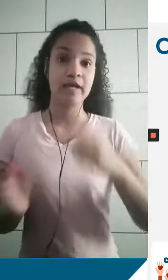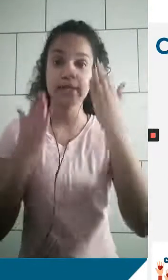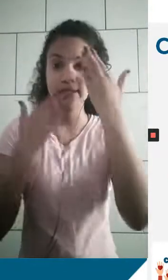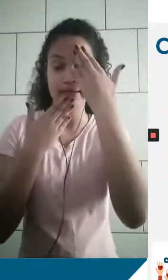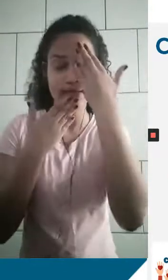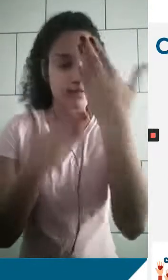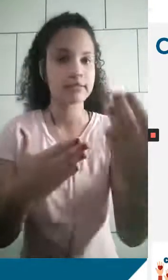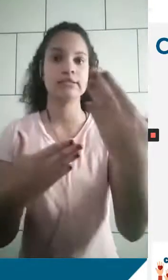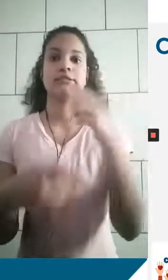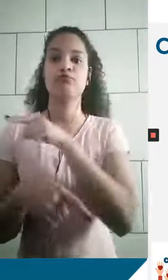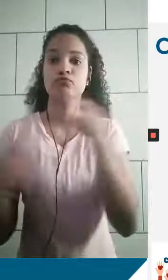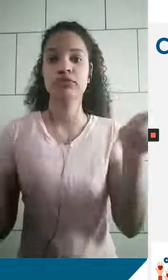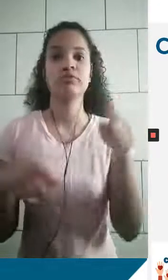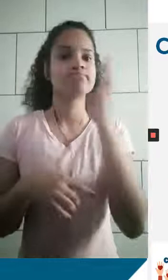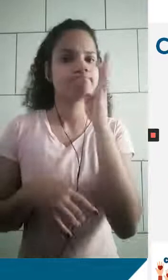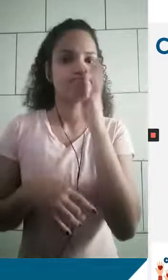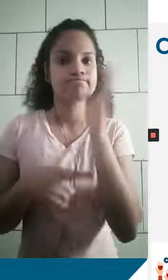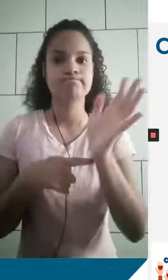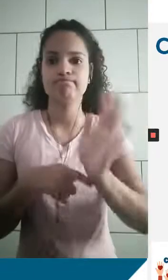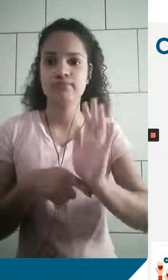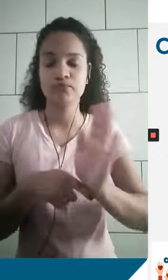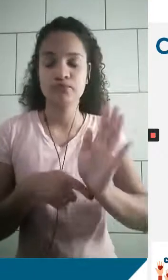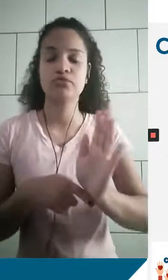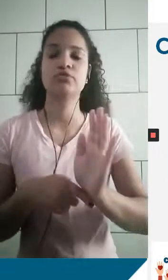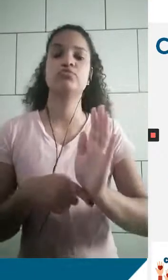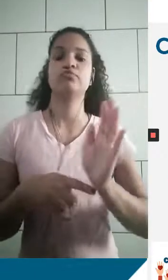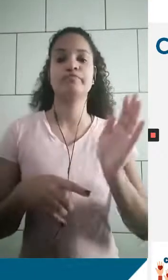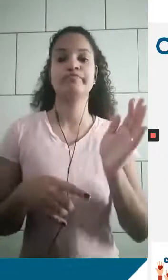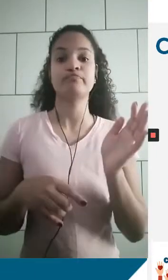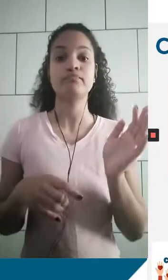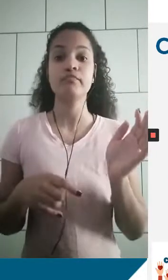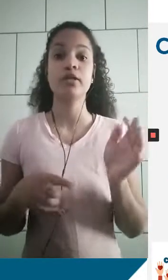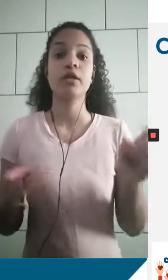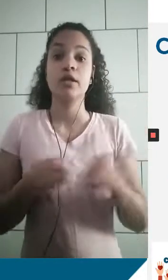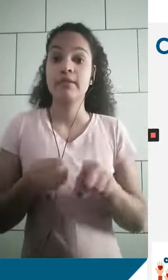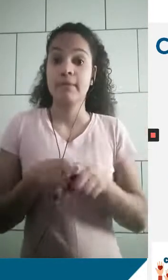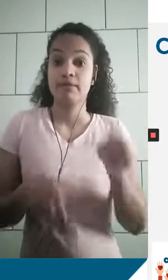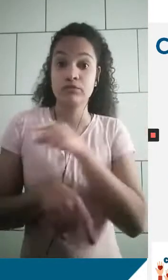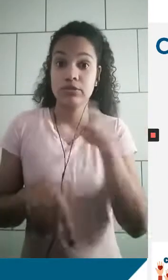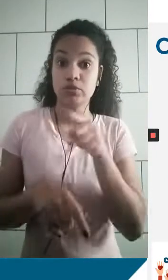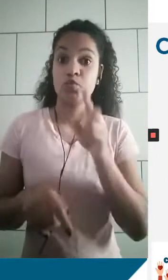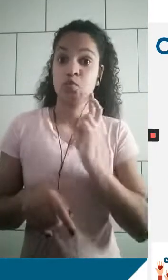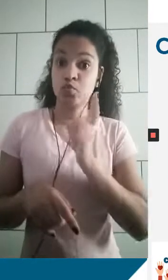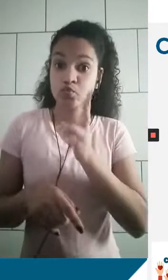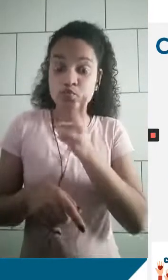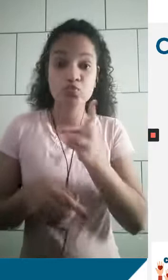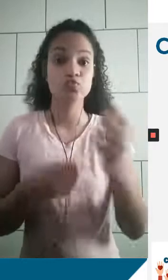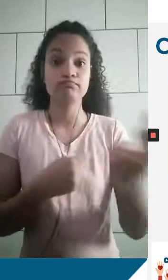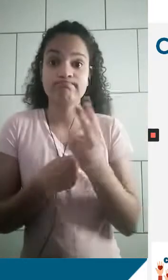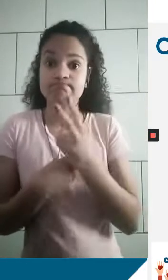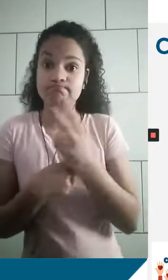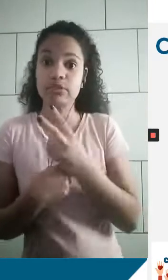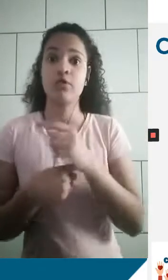mais uma vez, o acompanhamento que vocês vêm fazendo nas nossas videoaulas, que vocês continuem cuidando da saúde